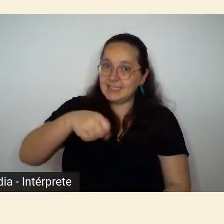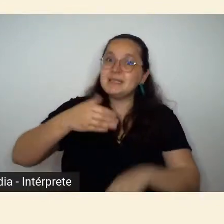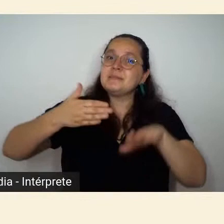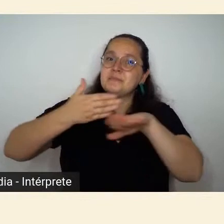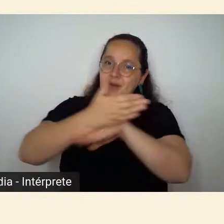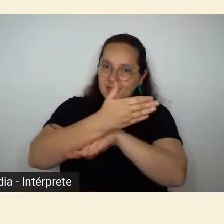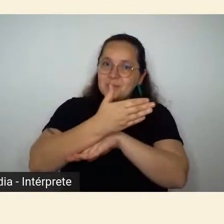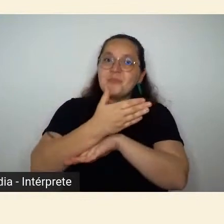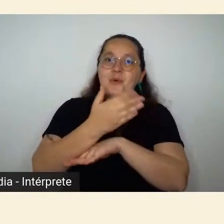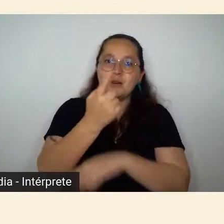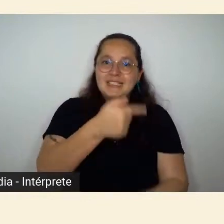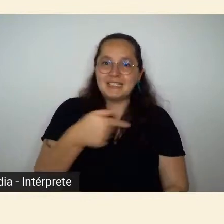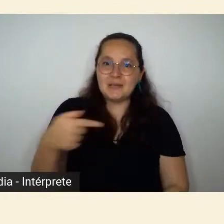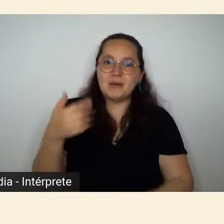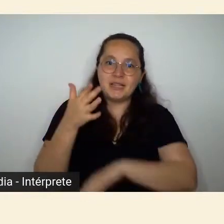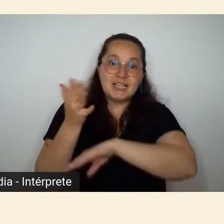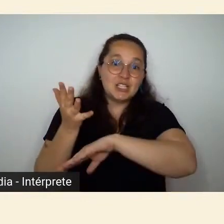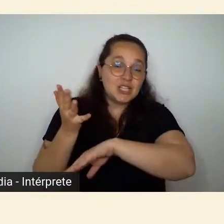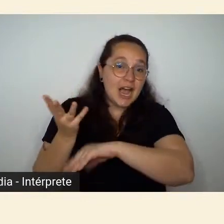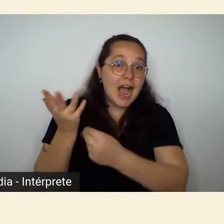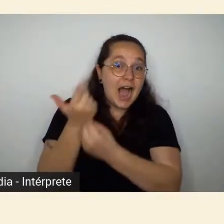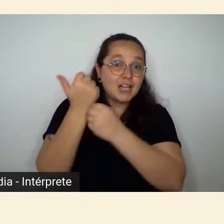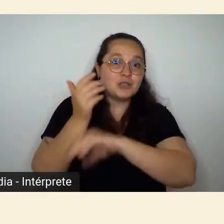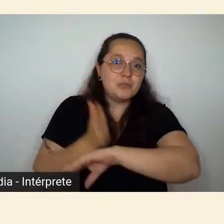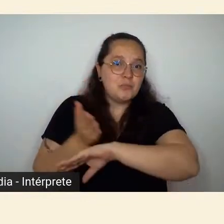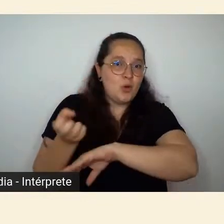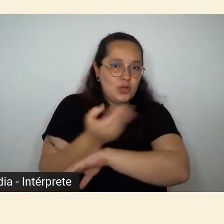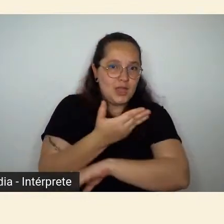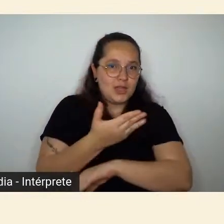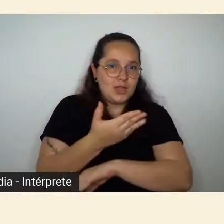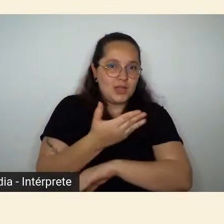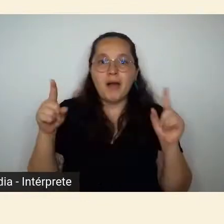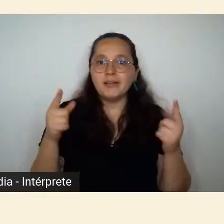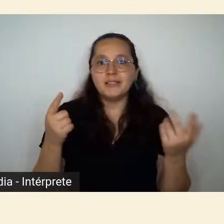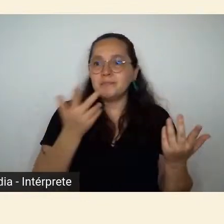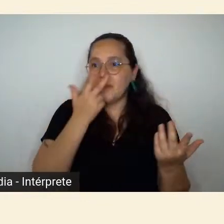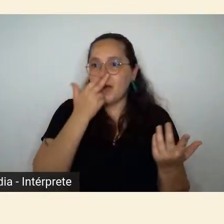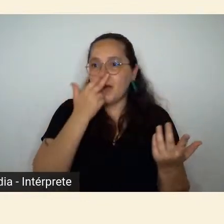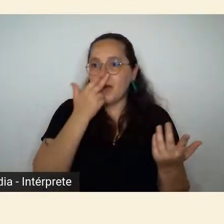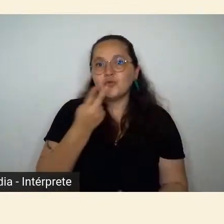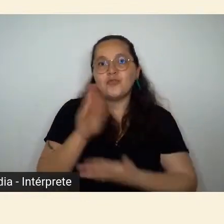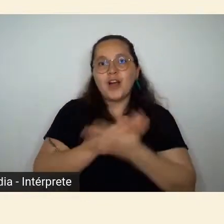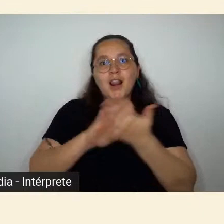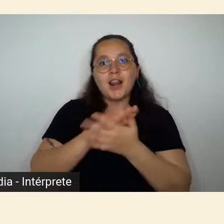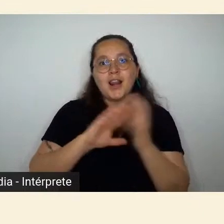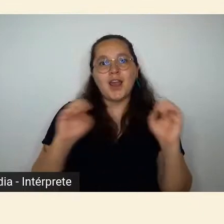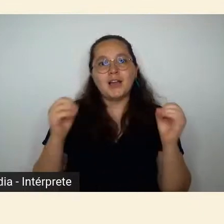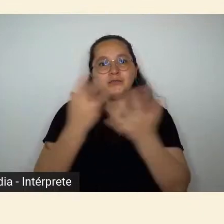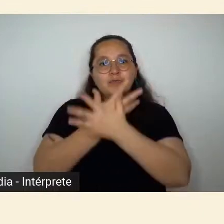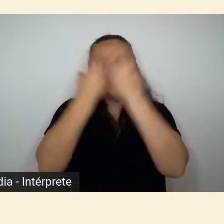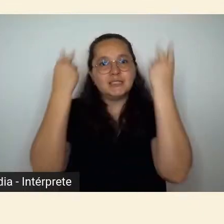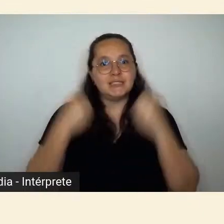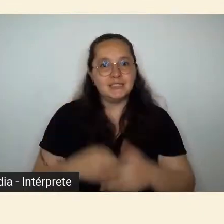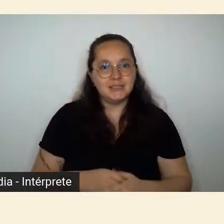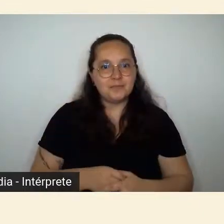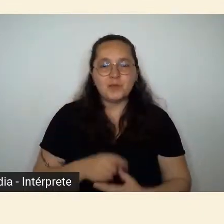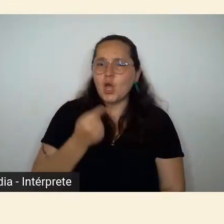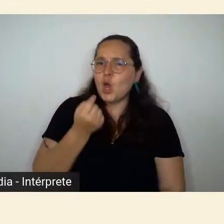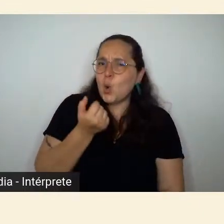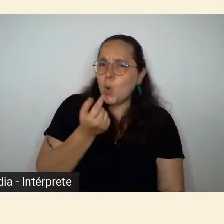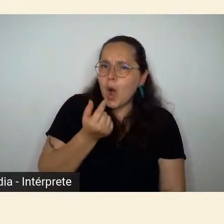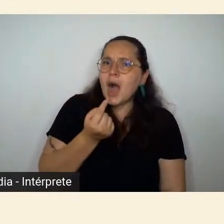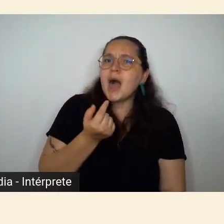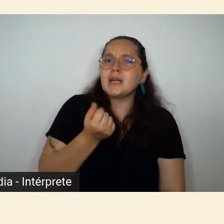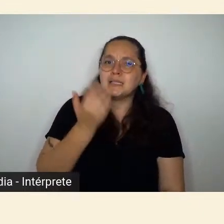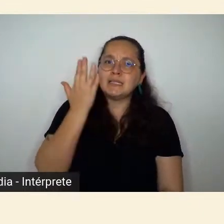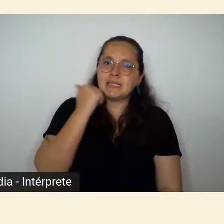que foi esquecida. Então, pouco se sabe, quase nada se sabe acerca da participação dos mineiros na Semana